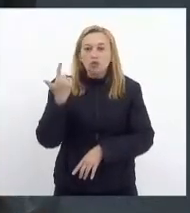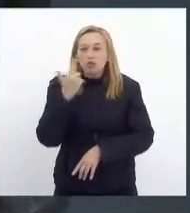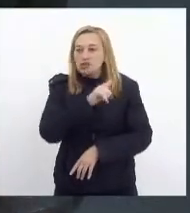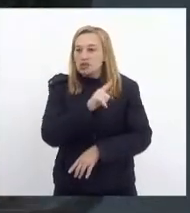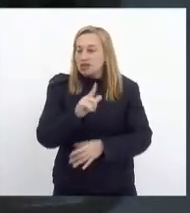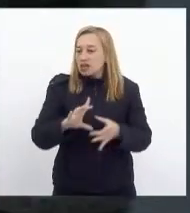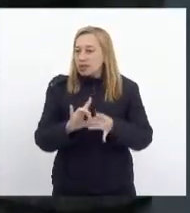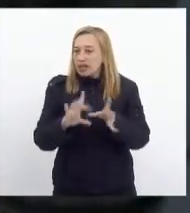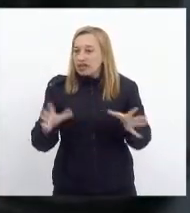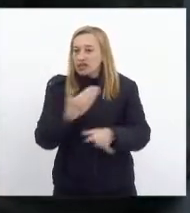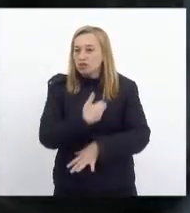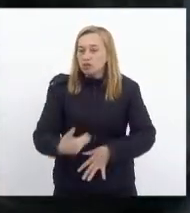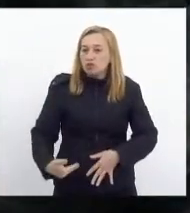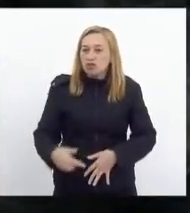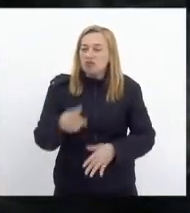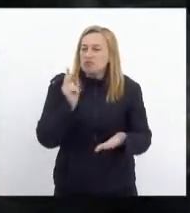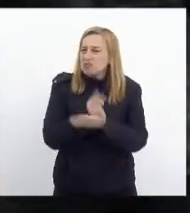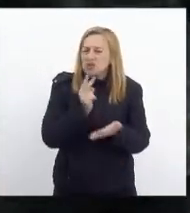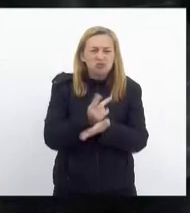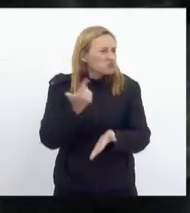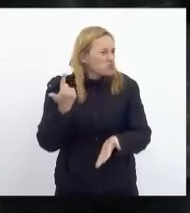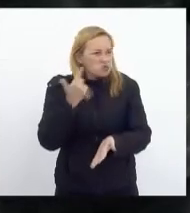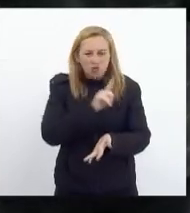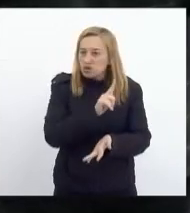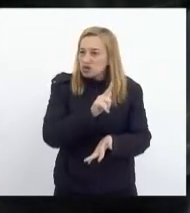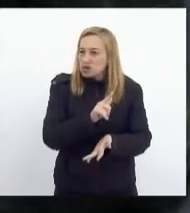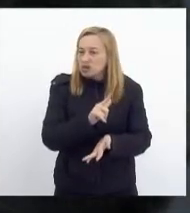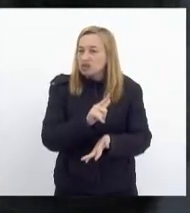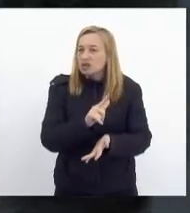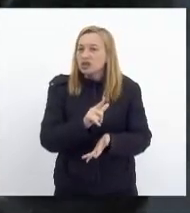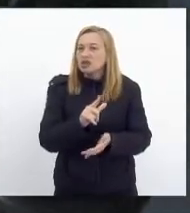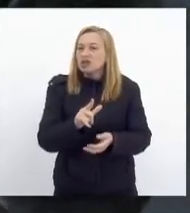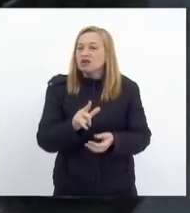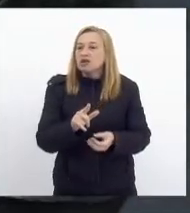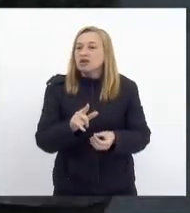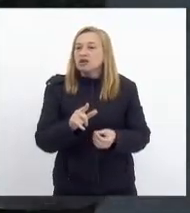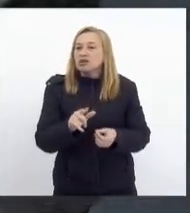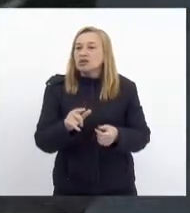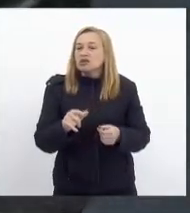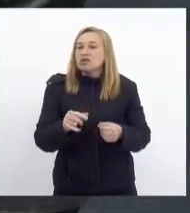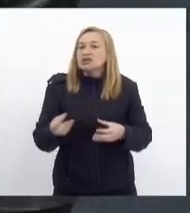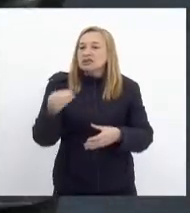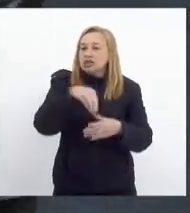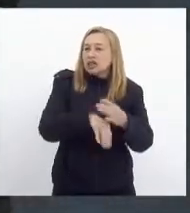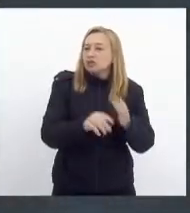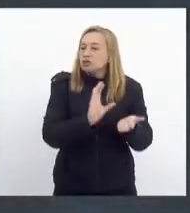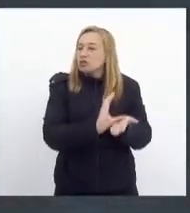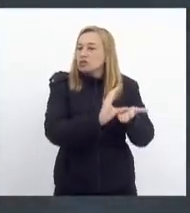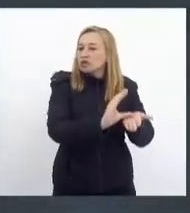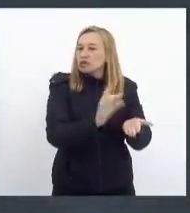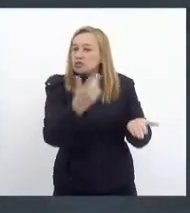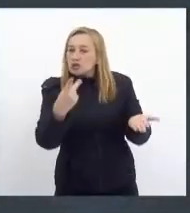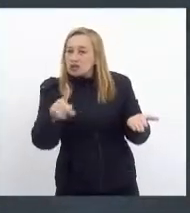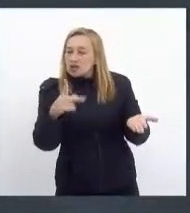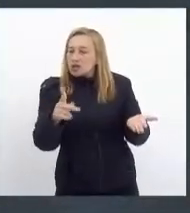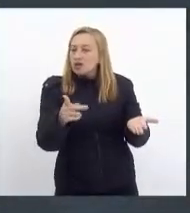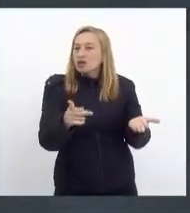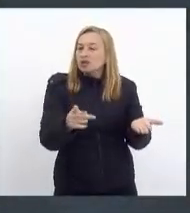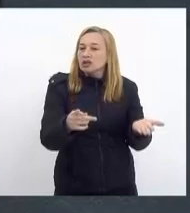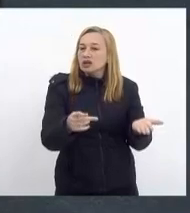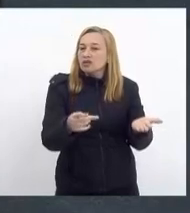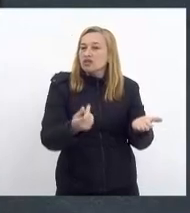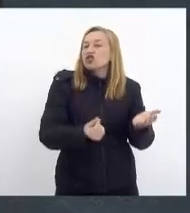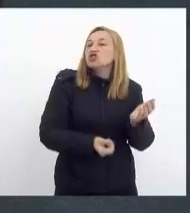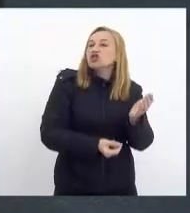governo, mesmo conseguindo garantir esse auxílio por dentro do seu orçamento, através de economias que a